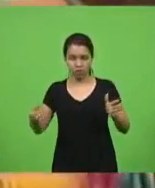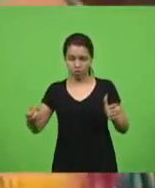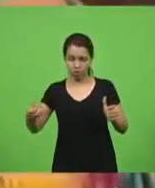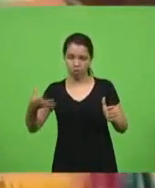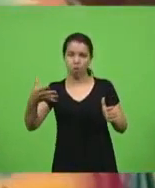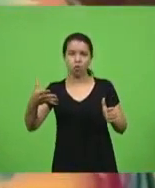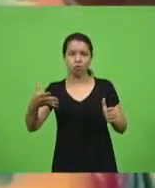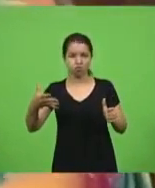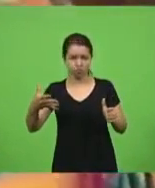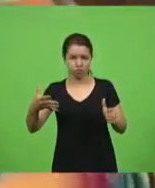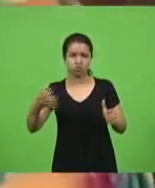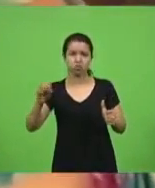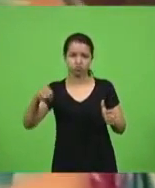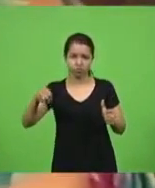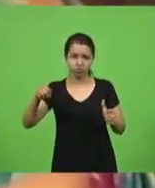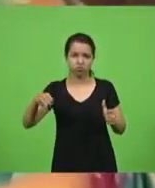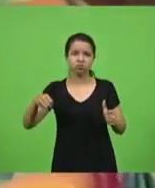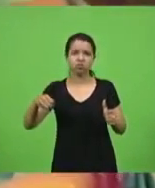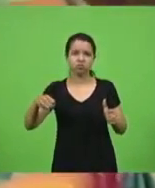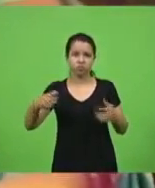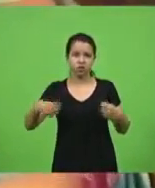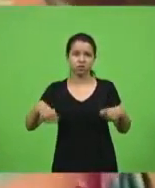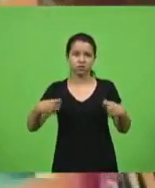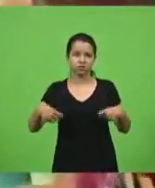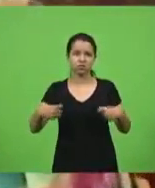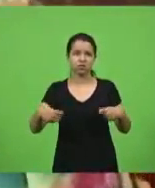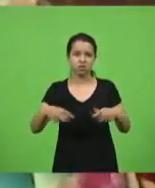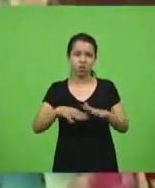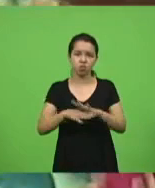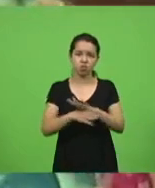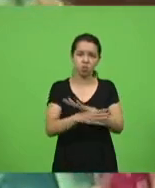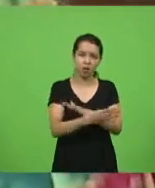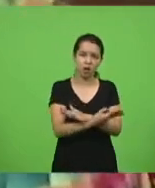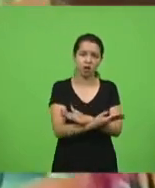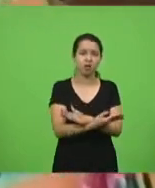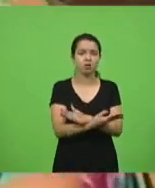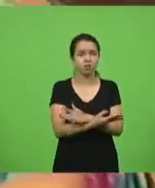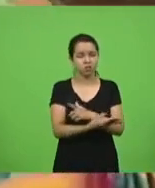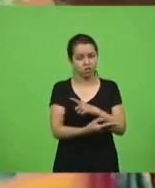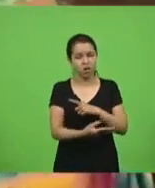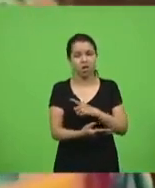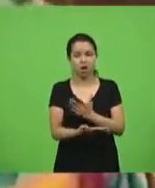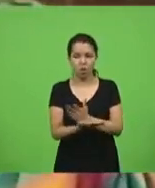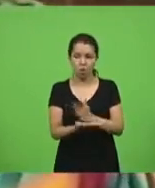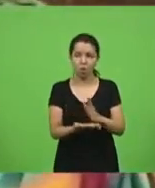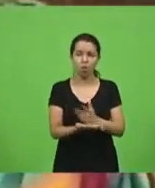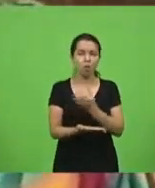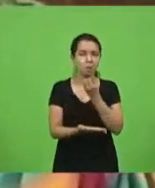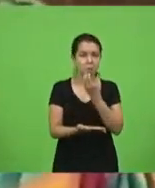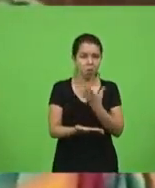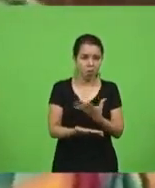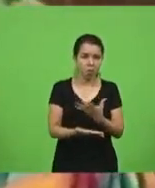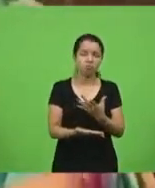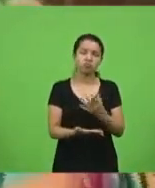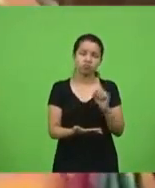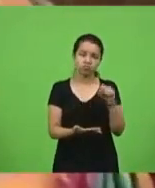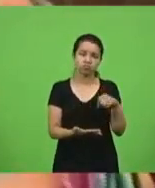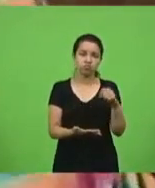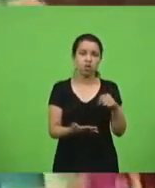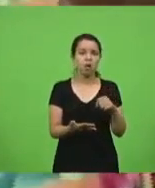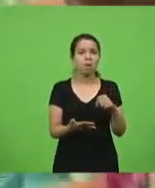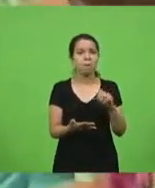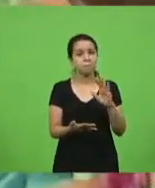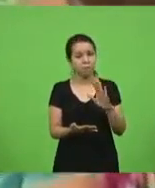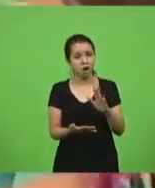Temos até que nos acostumar. Temos coisas boas? Sim, mas temos coisas muito ruins que